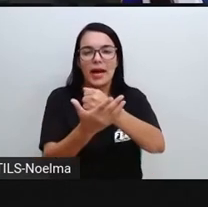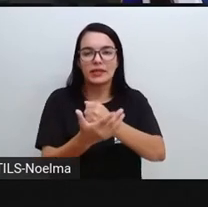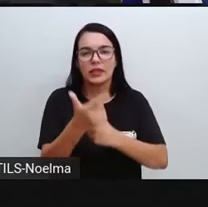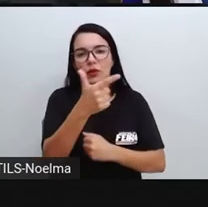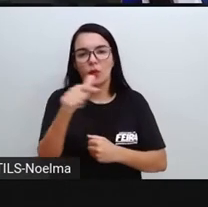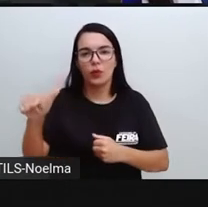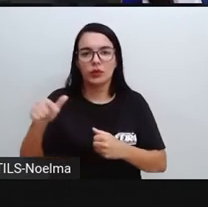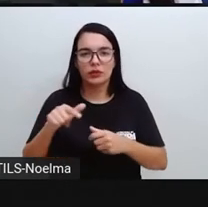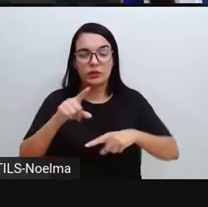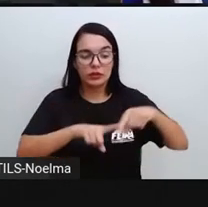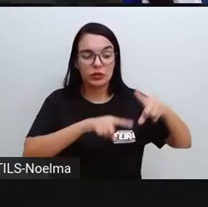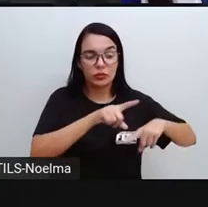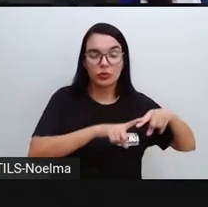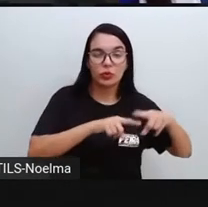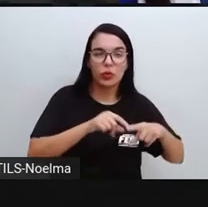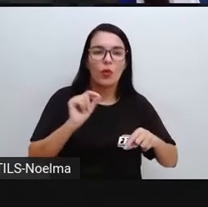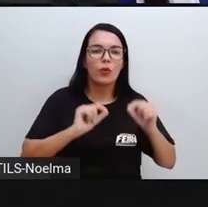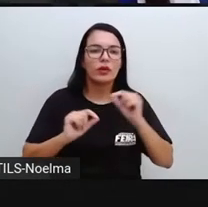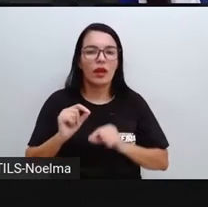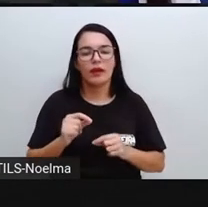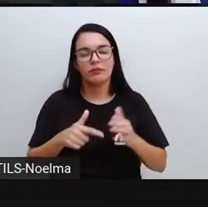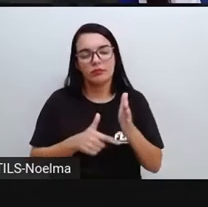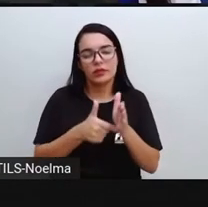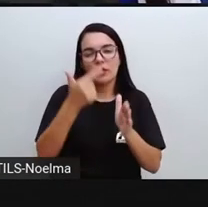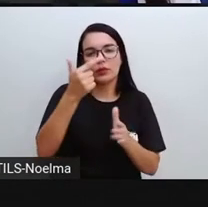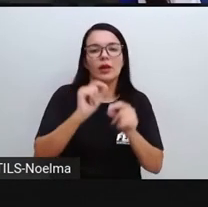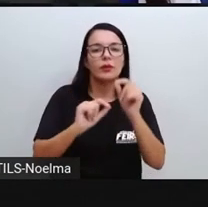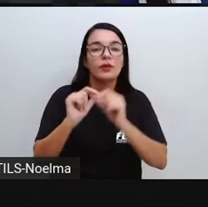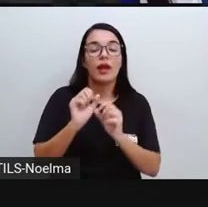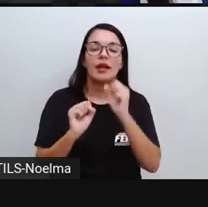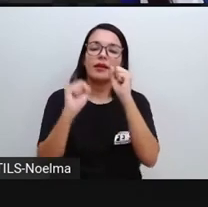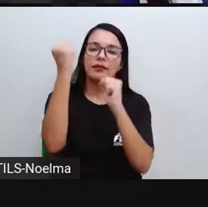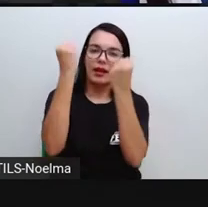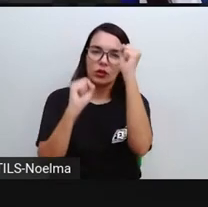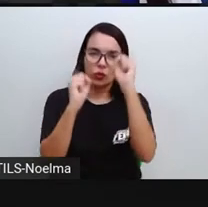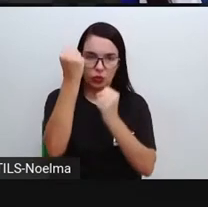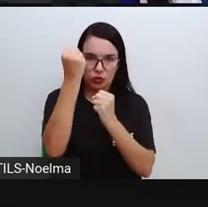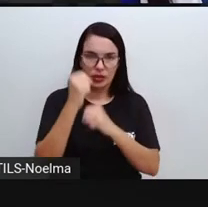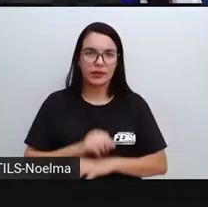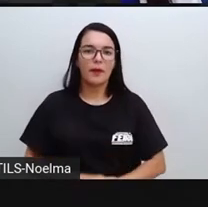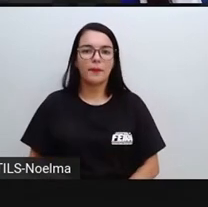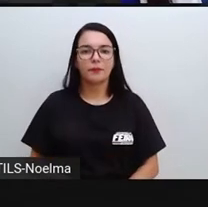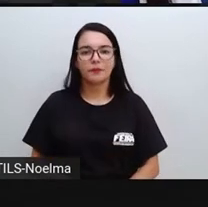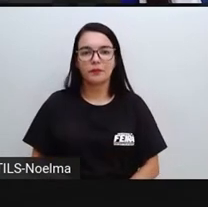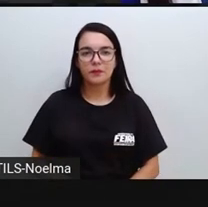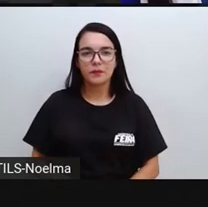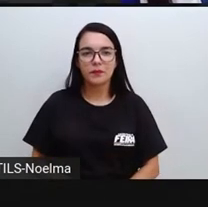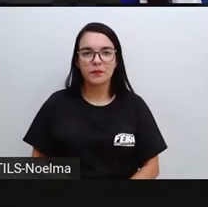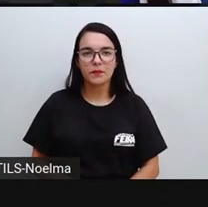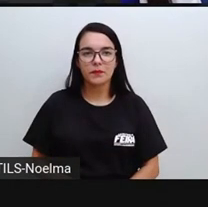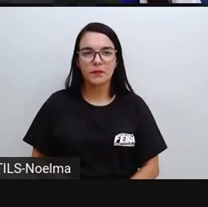outros setores aí, que nesse caso, setor secundário, que é o setor das indústrias, certo?